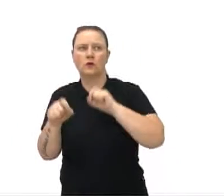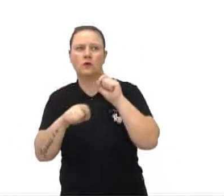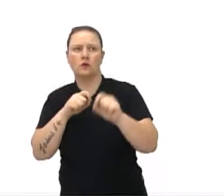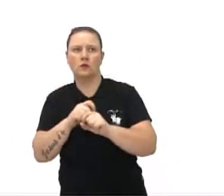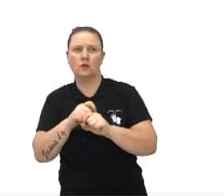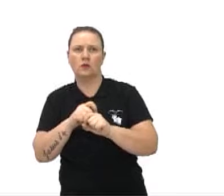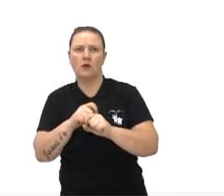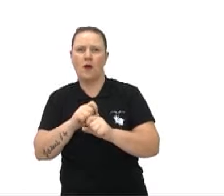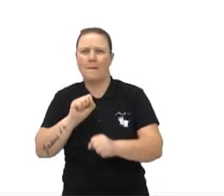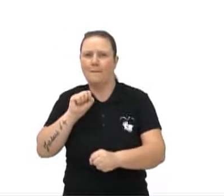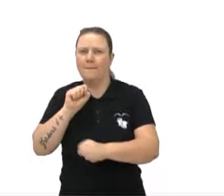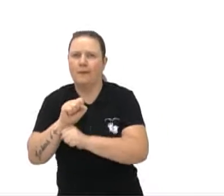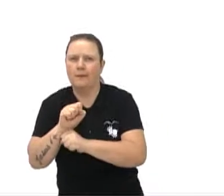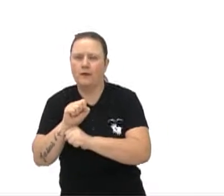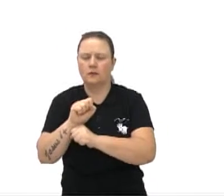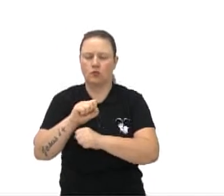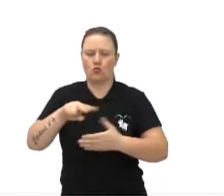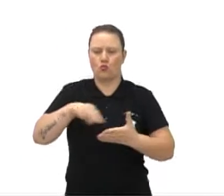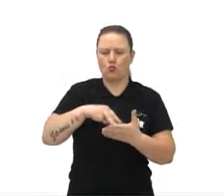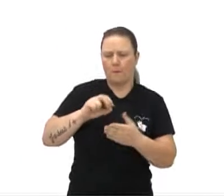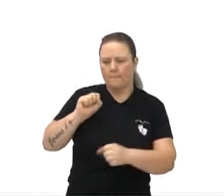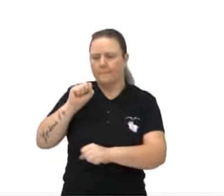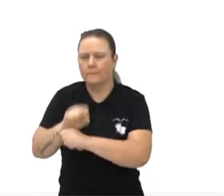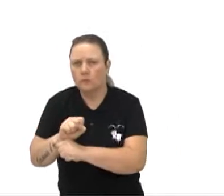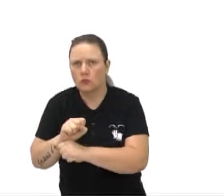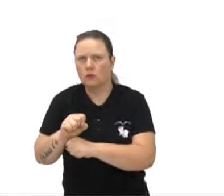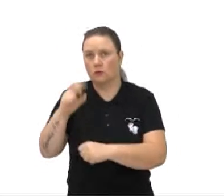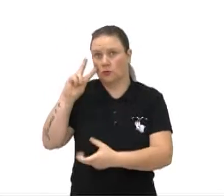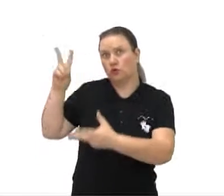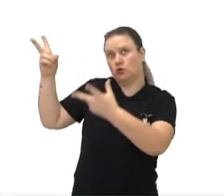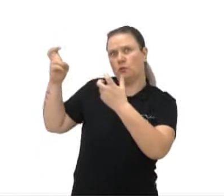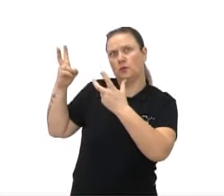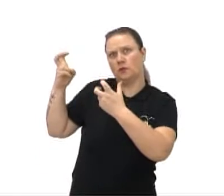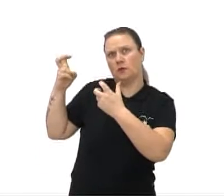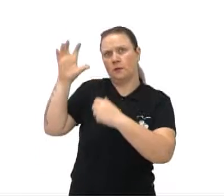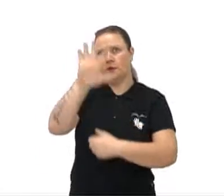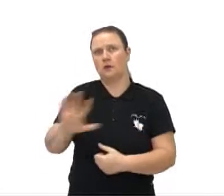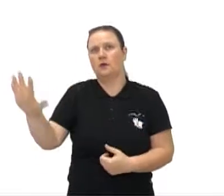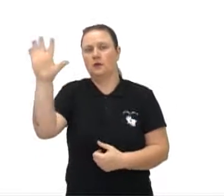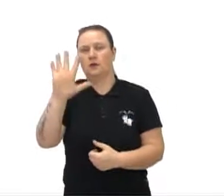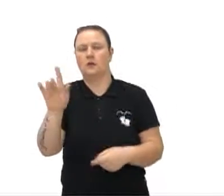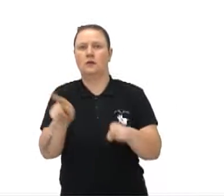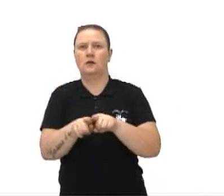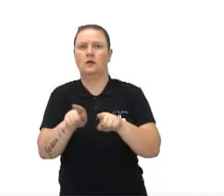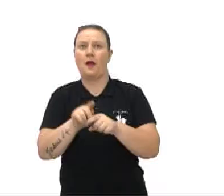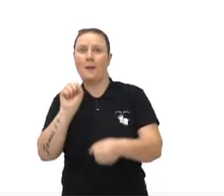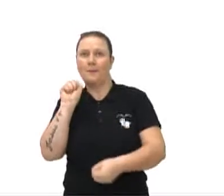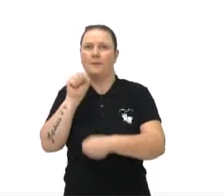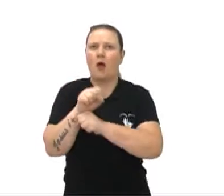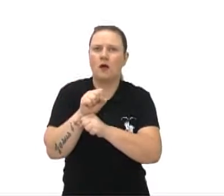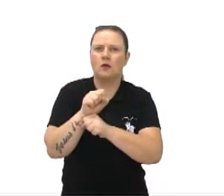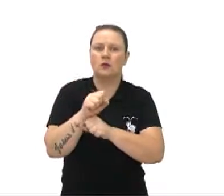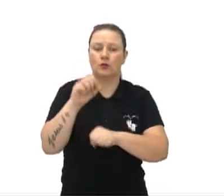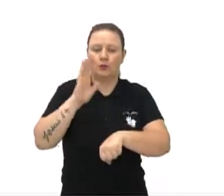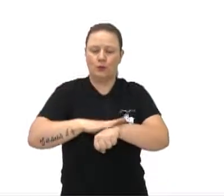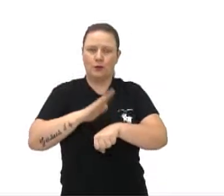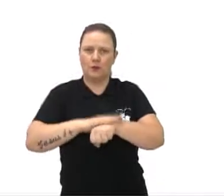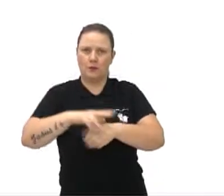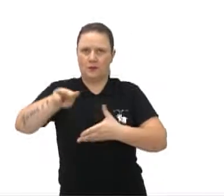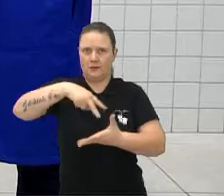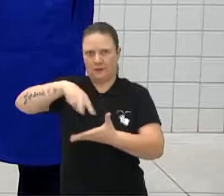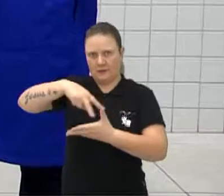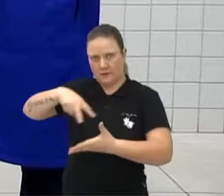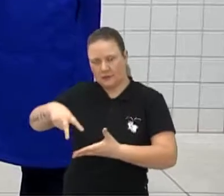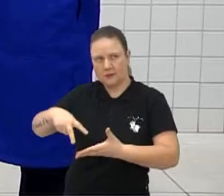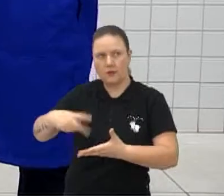umas travadinhas, né? Que a gente viu bastante nesse gif aqui, né? A travadinha do braço durante a dança, tá bom?